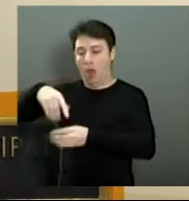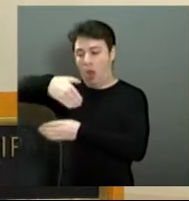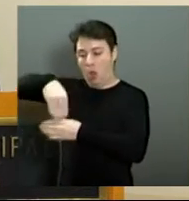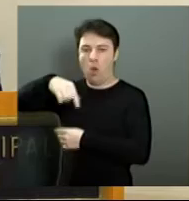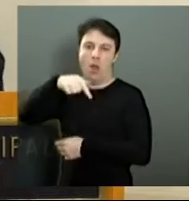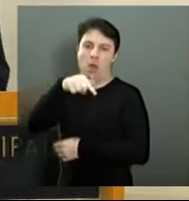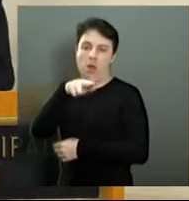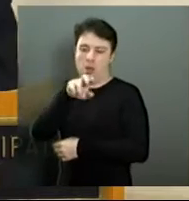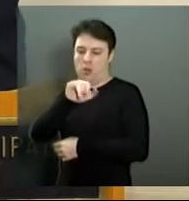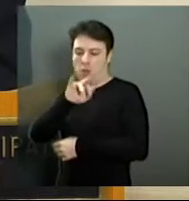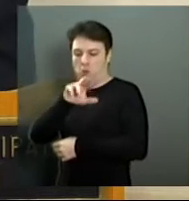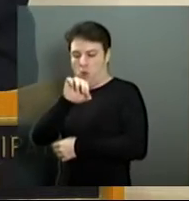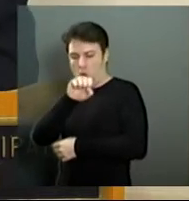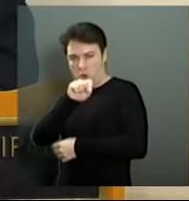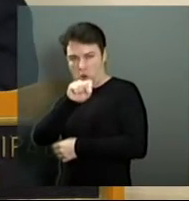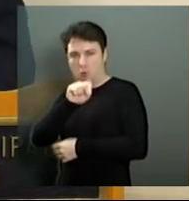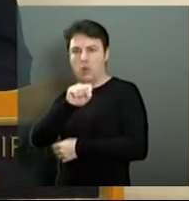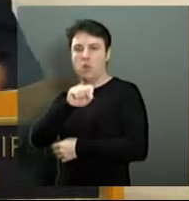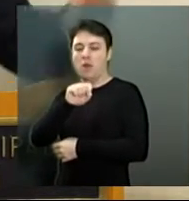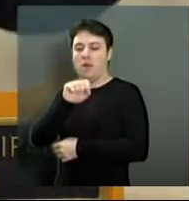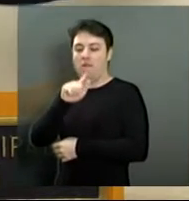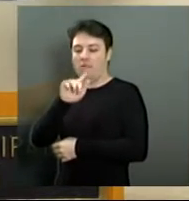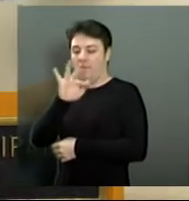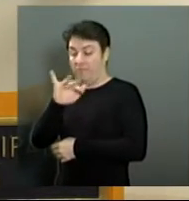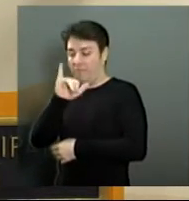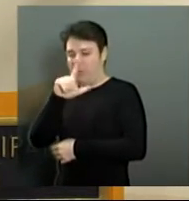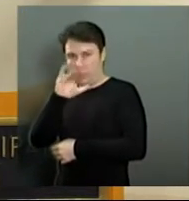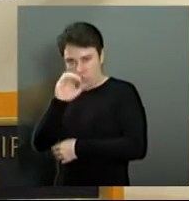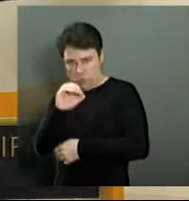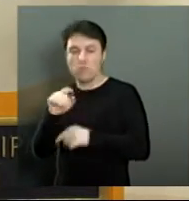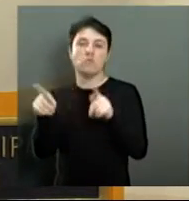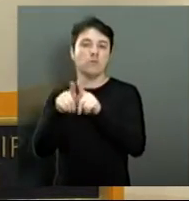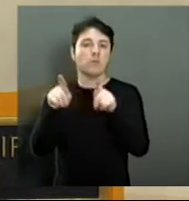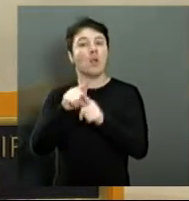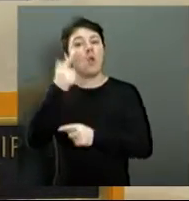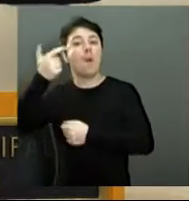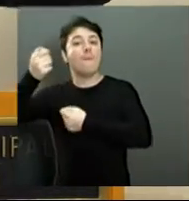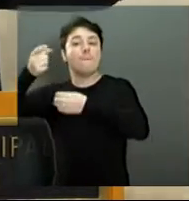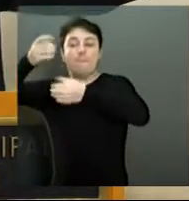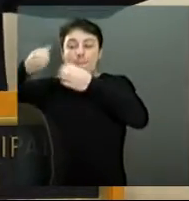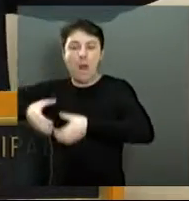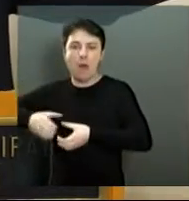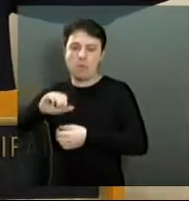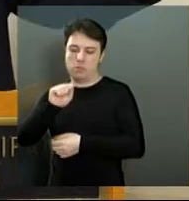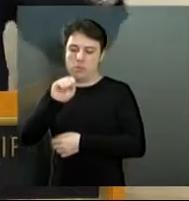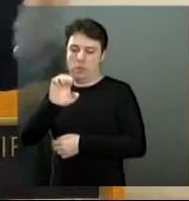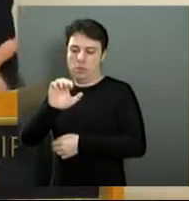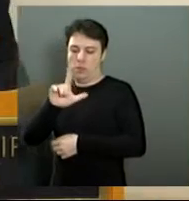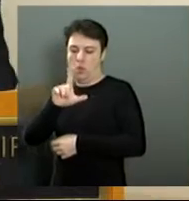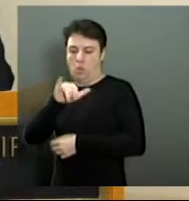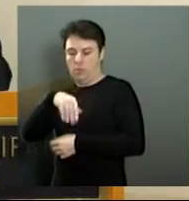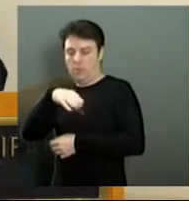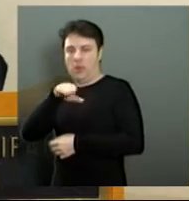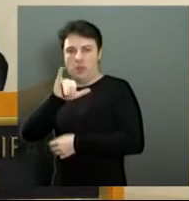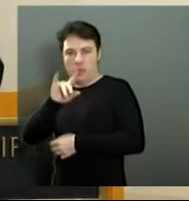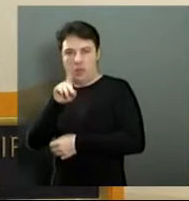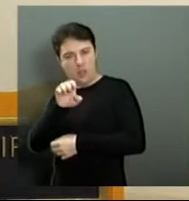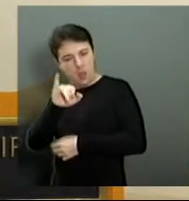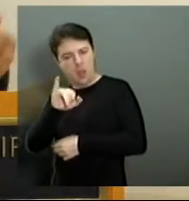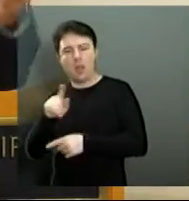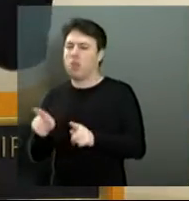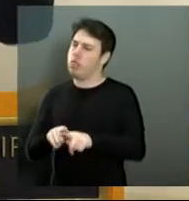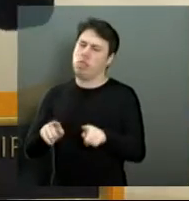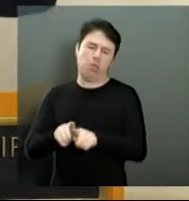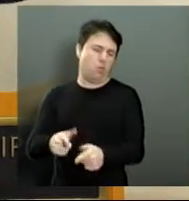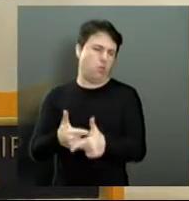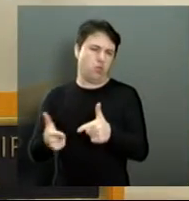Emílio Ribas, sim, quem vai para a Alameda Paulista. Quem vem lá, por um céu me dei, tem que pegar a Queiroz Filho, não pode pegar a Luiz Alberto, tem que passar por ali.